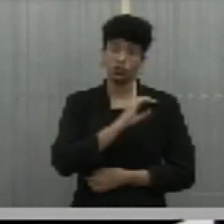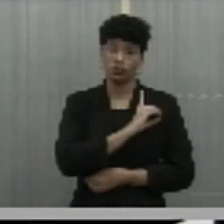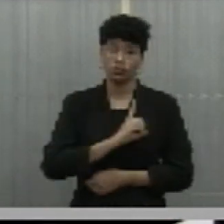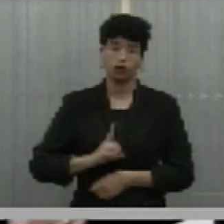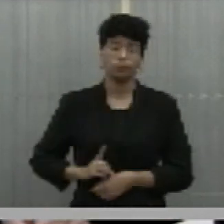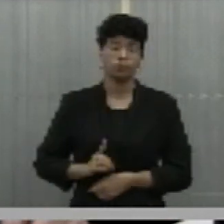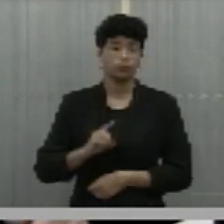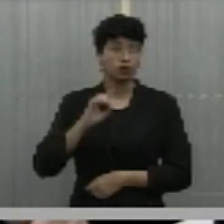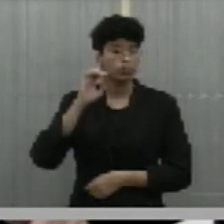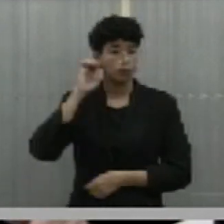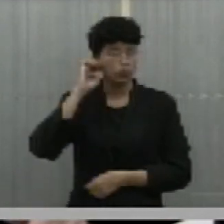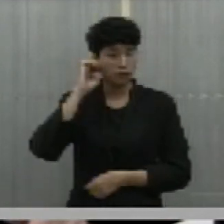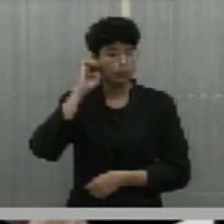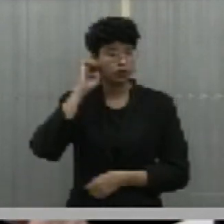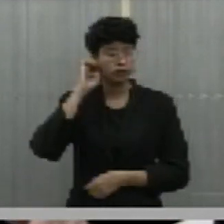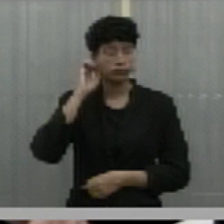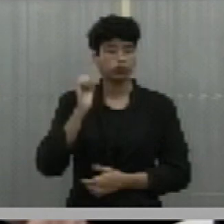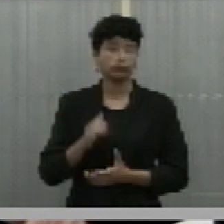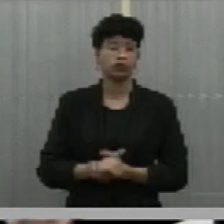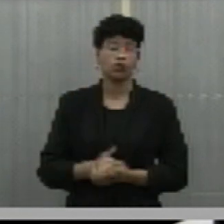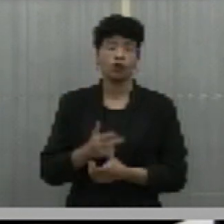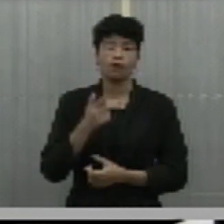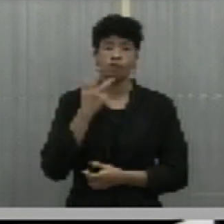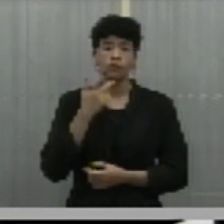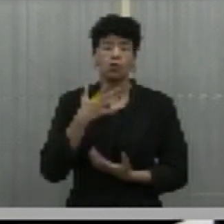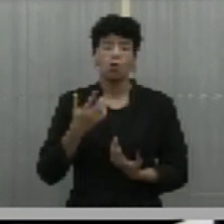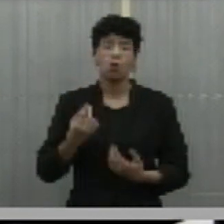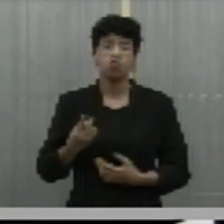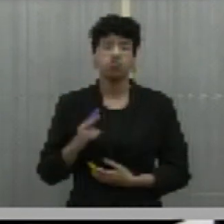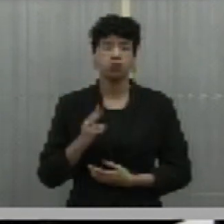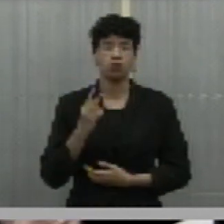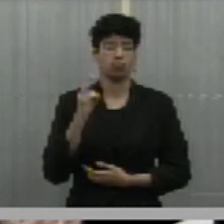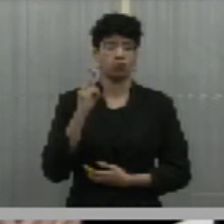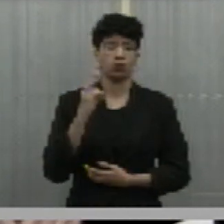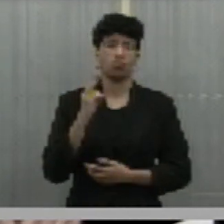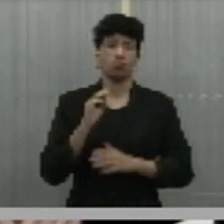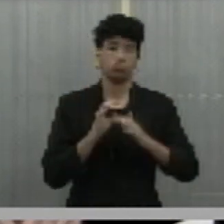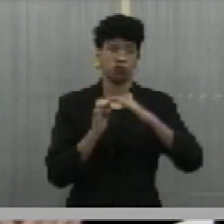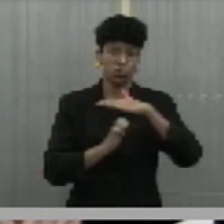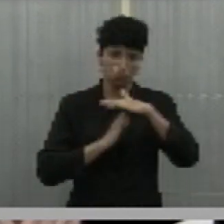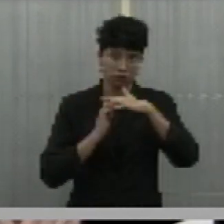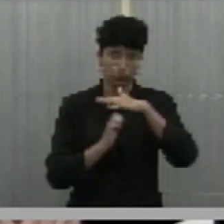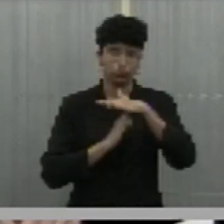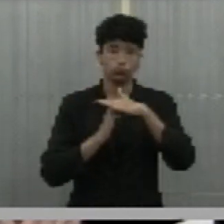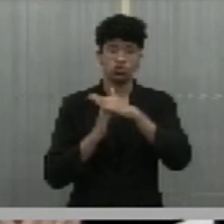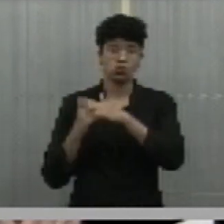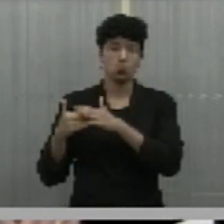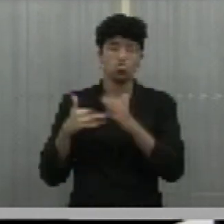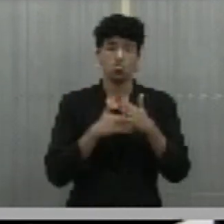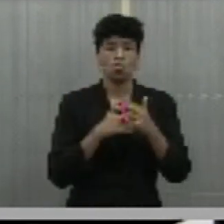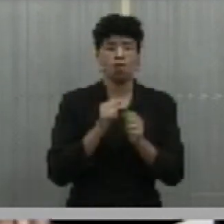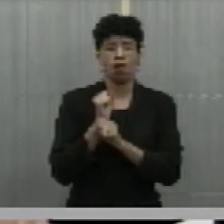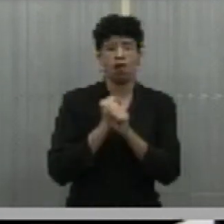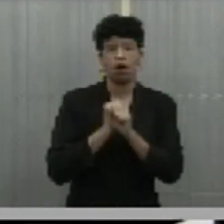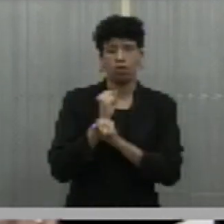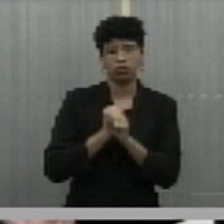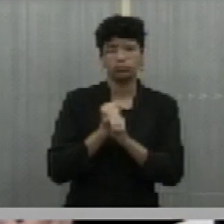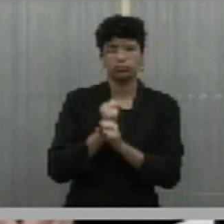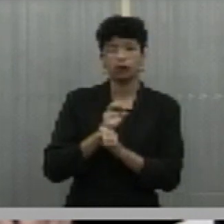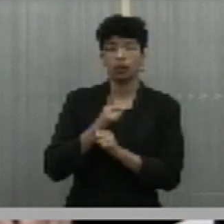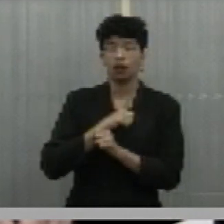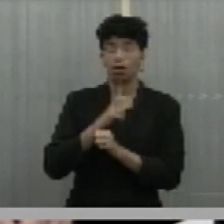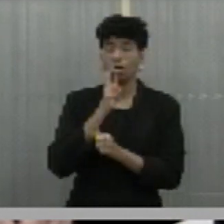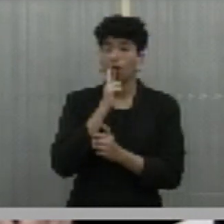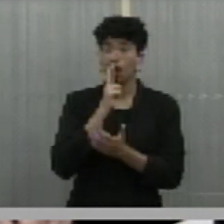fez um questionamento sobre os lucros auferidos pela Equatorial nos últimos anos. eu tenho aqui uma